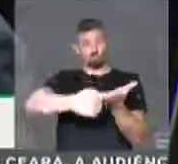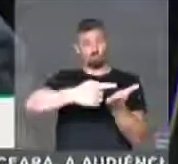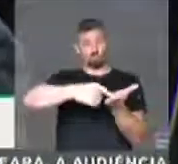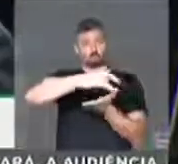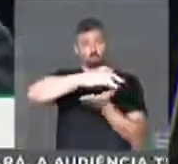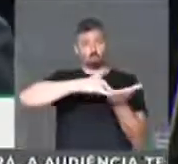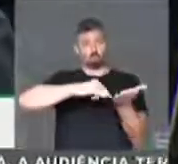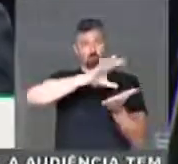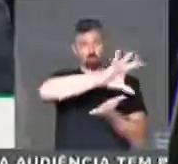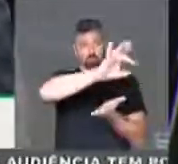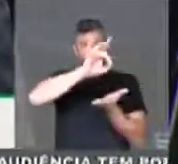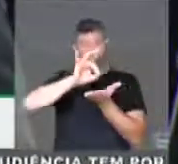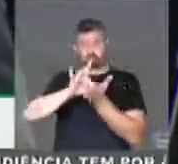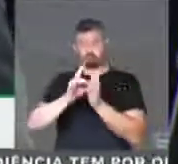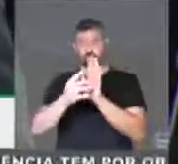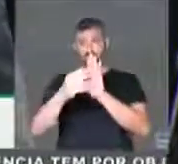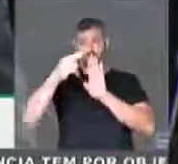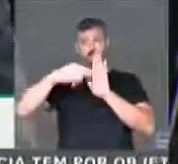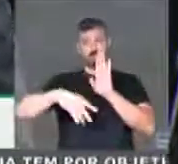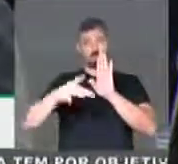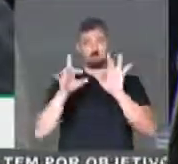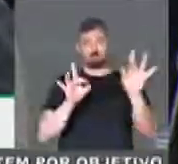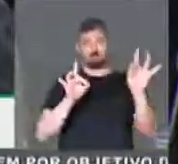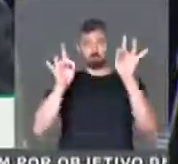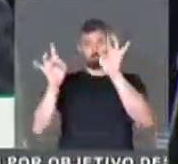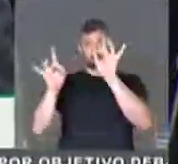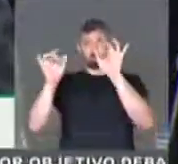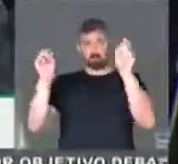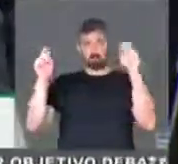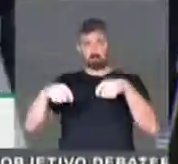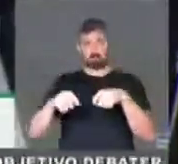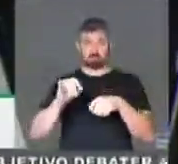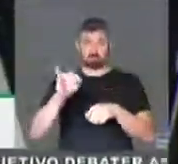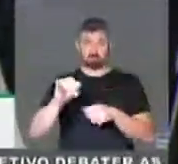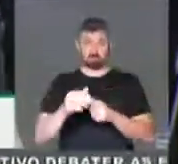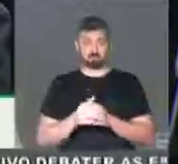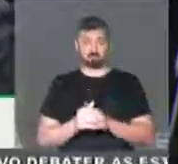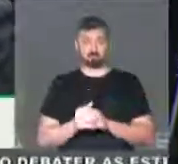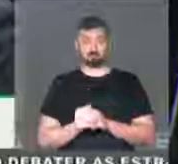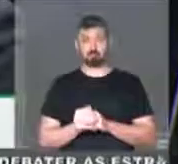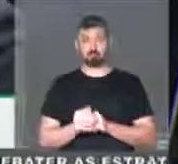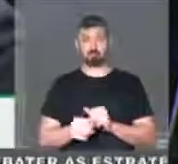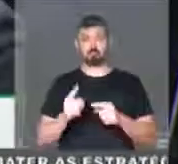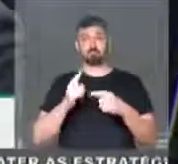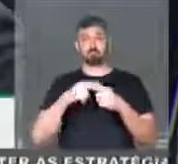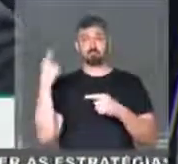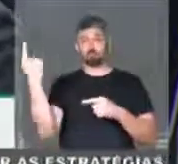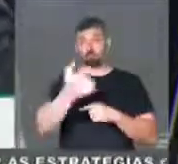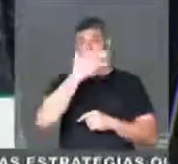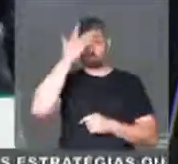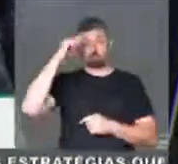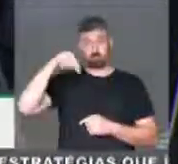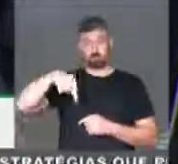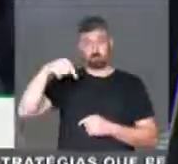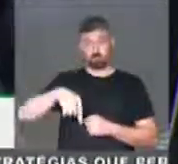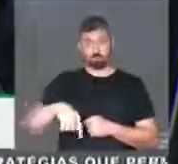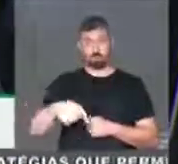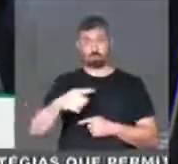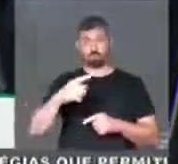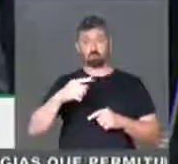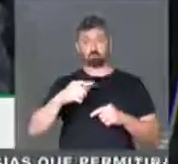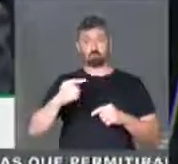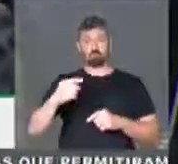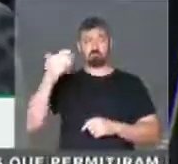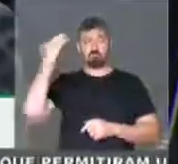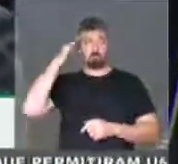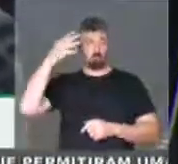para ler trechos, se houver possibilidade, para que todo mundo possa fazer a sua